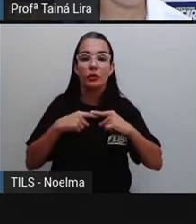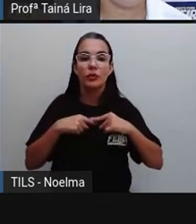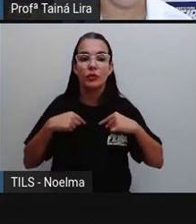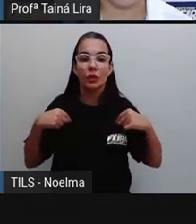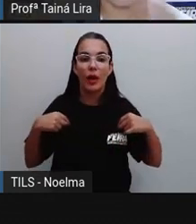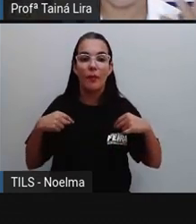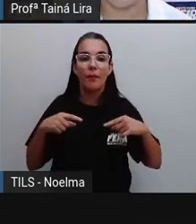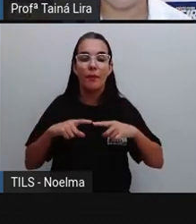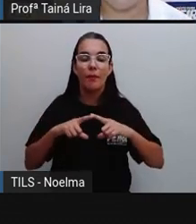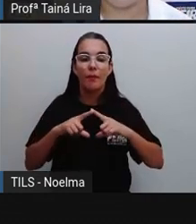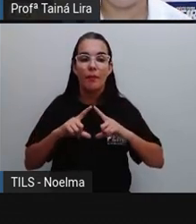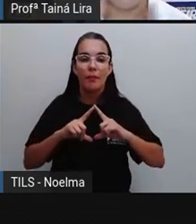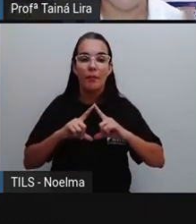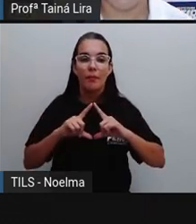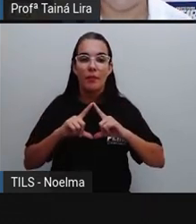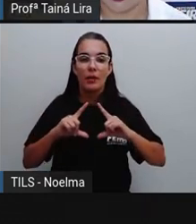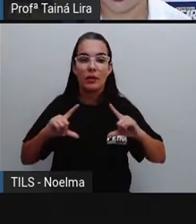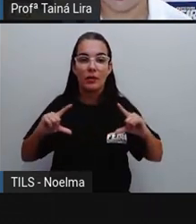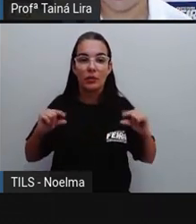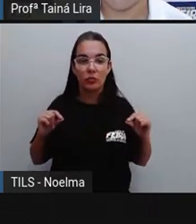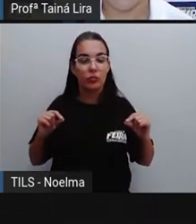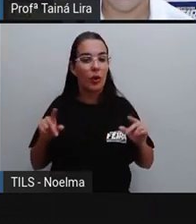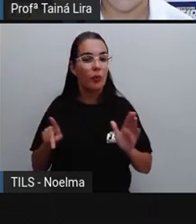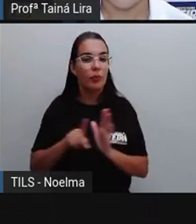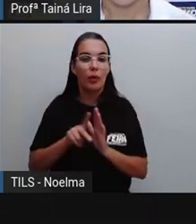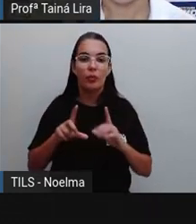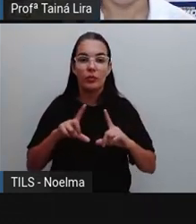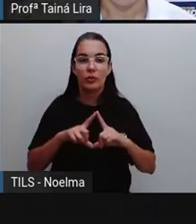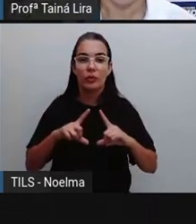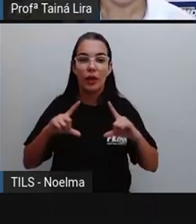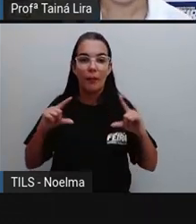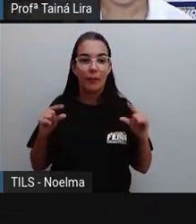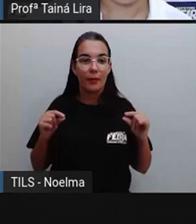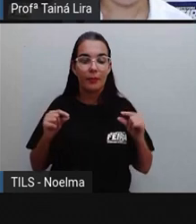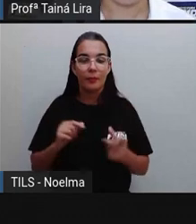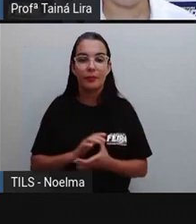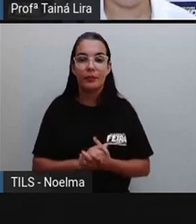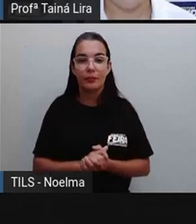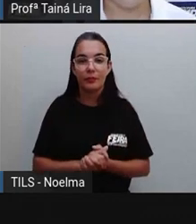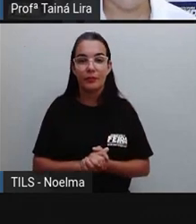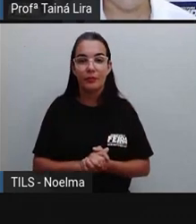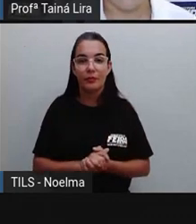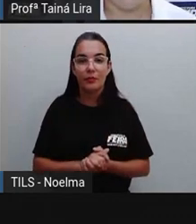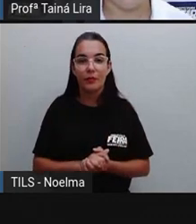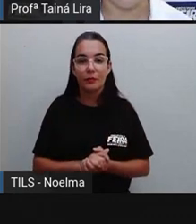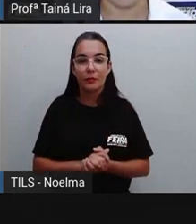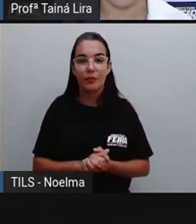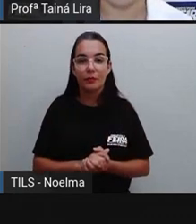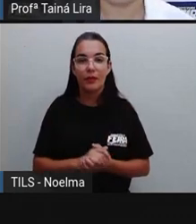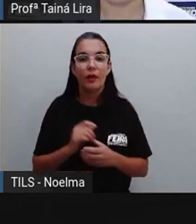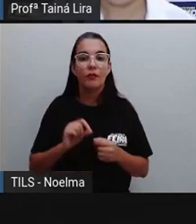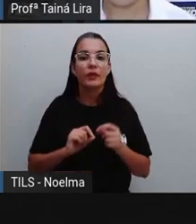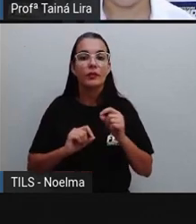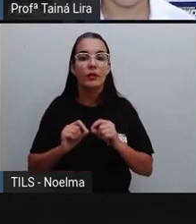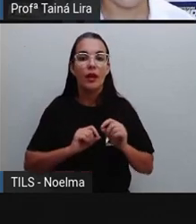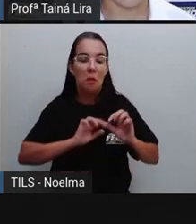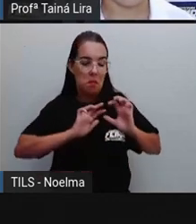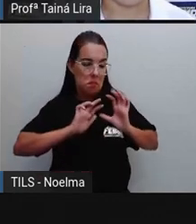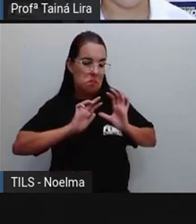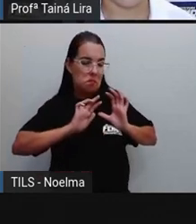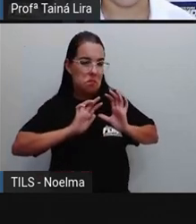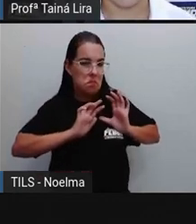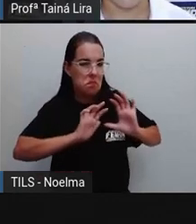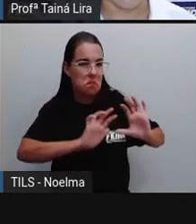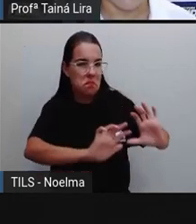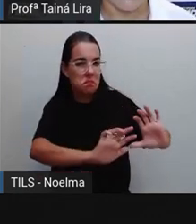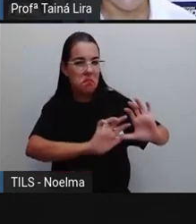tinha em outros países. Nas minhas pesquisas, eu não encontrei. Então, o que as pessoas fazem nessa profissão? A olha lá.